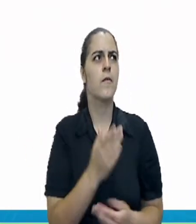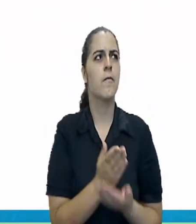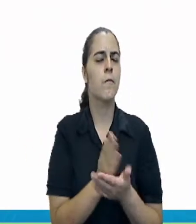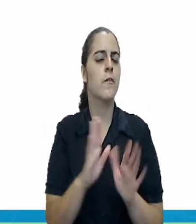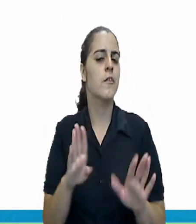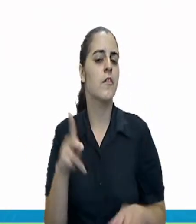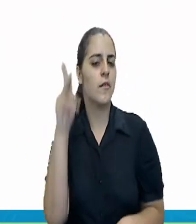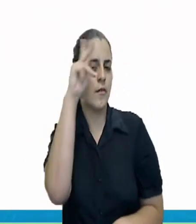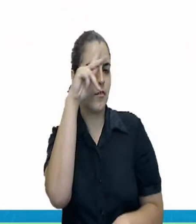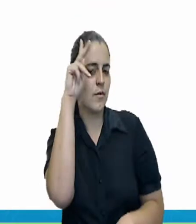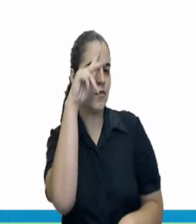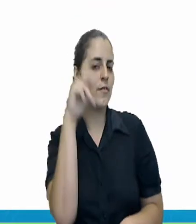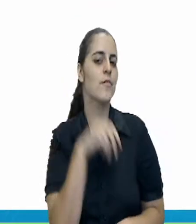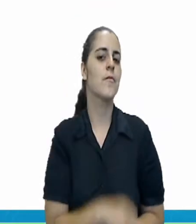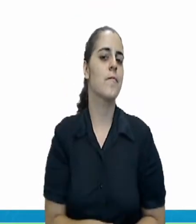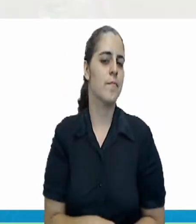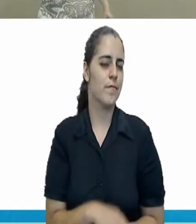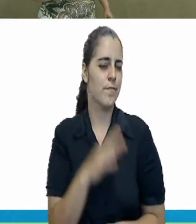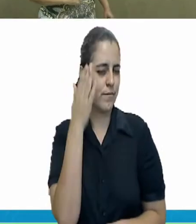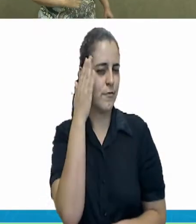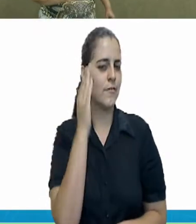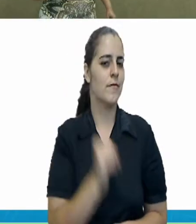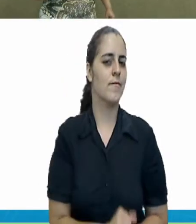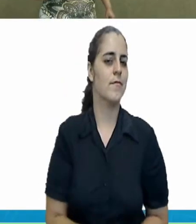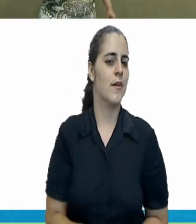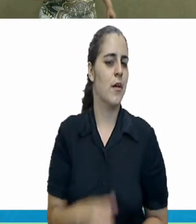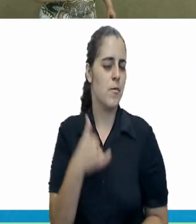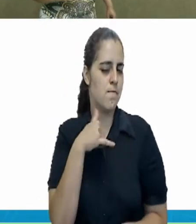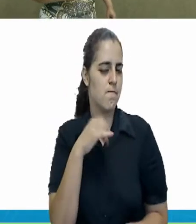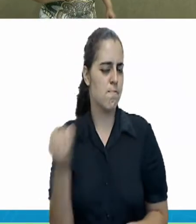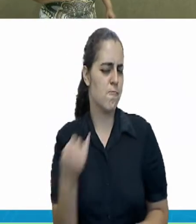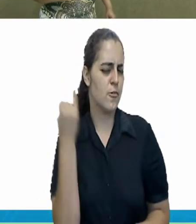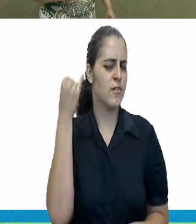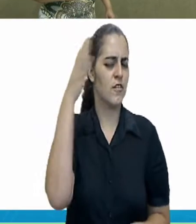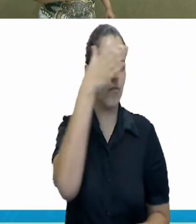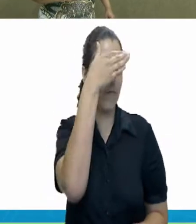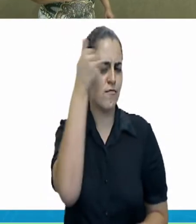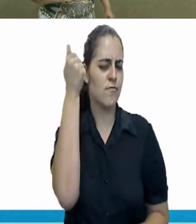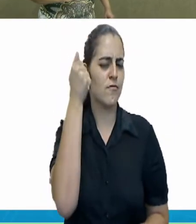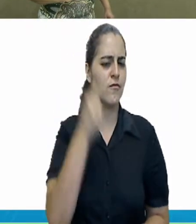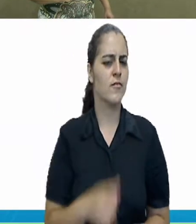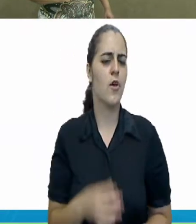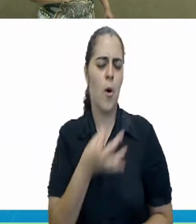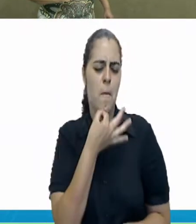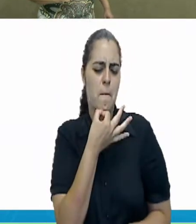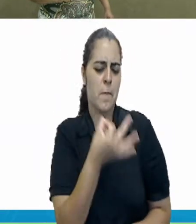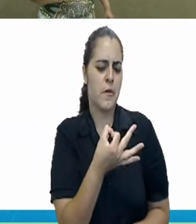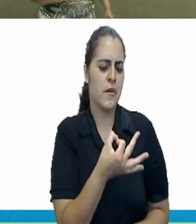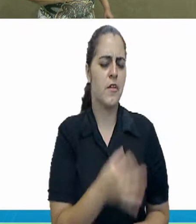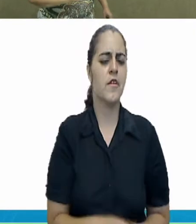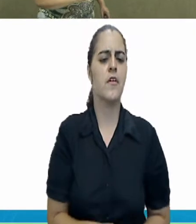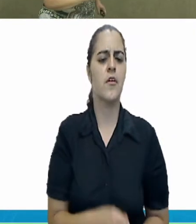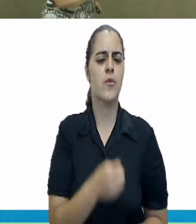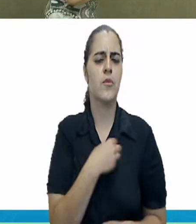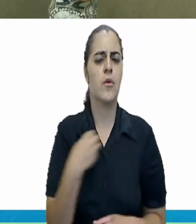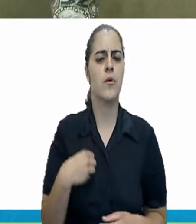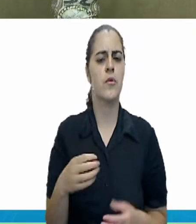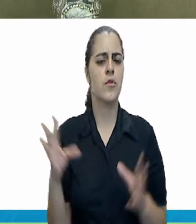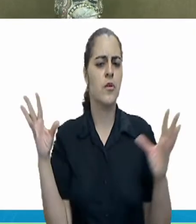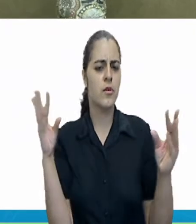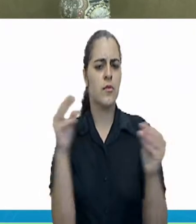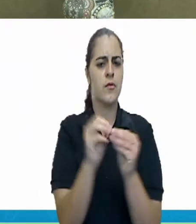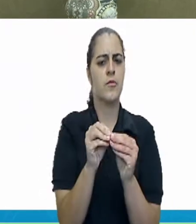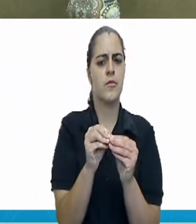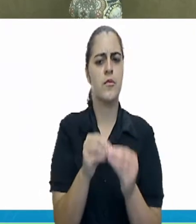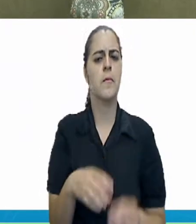contar o final. Isso é importante, não pode esquecer. A opinião do autor da resenha sobre a